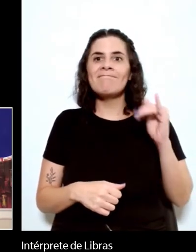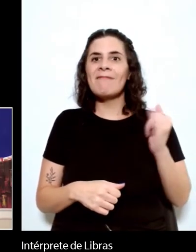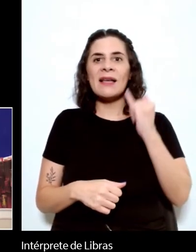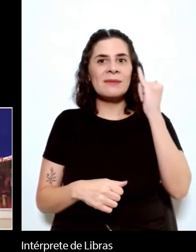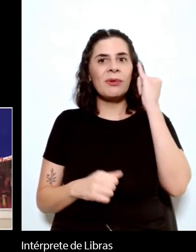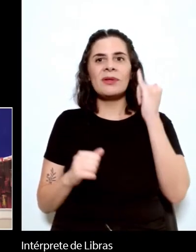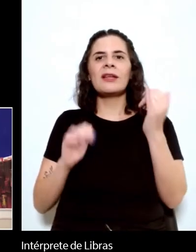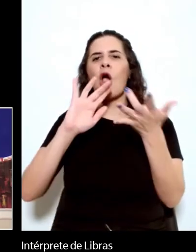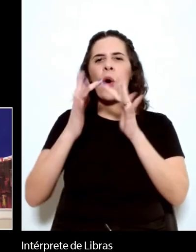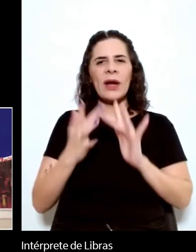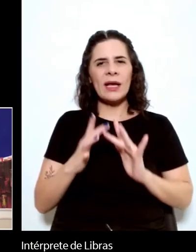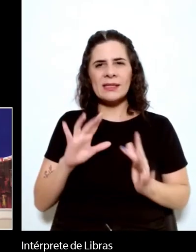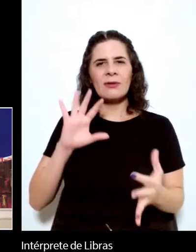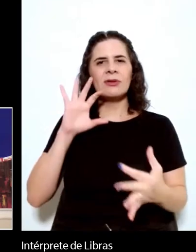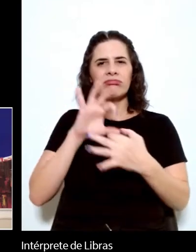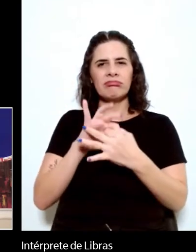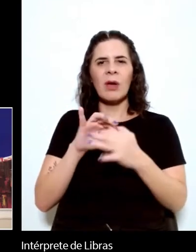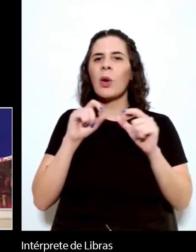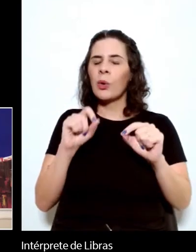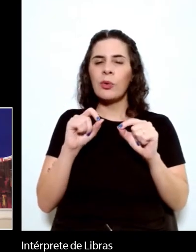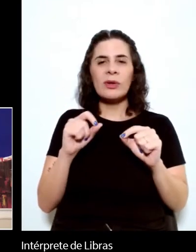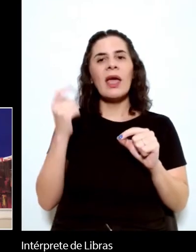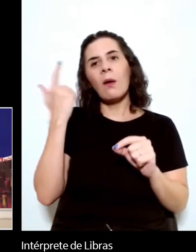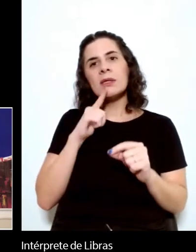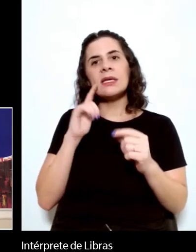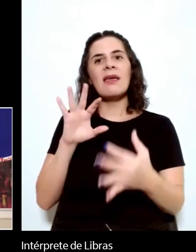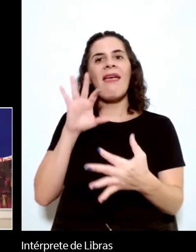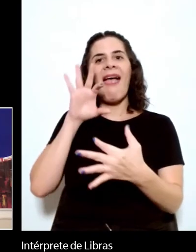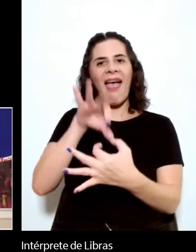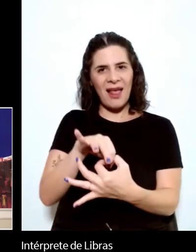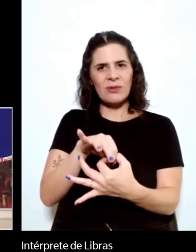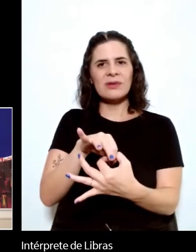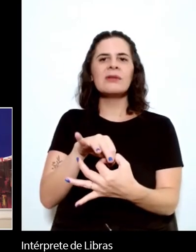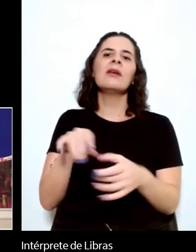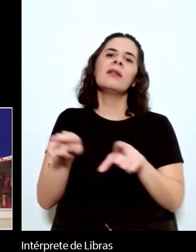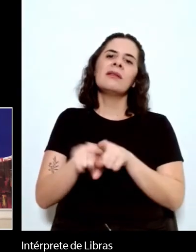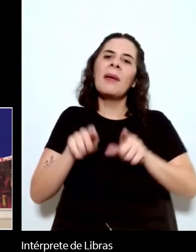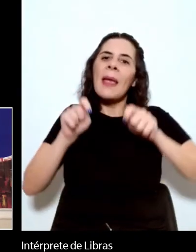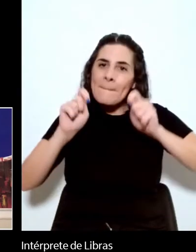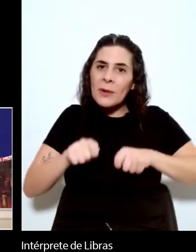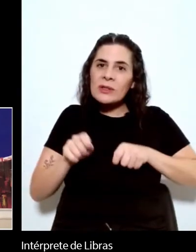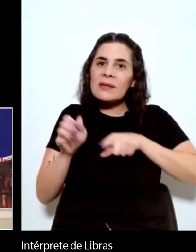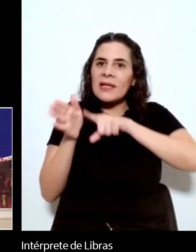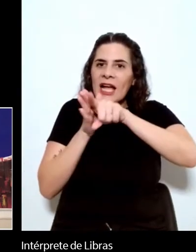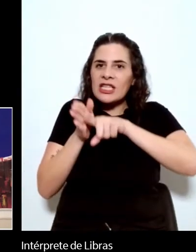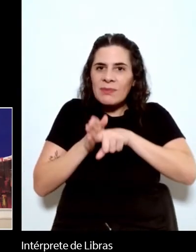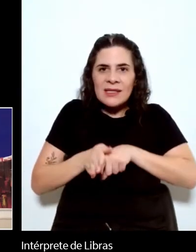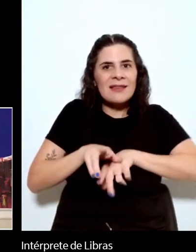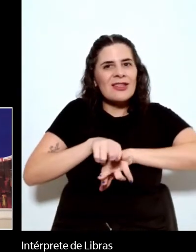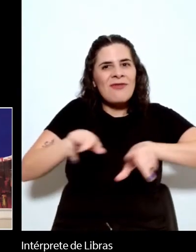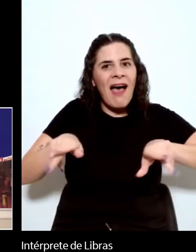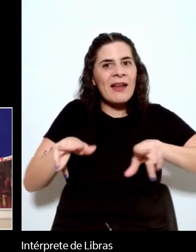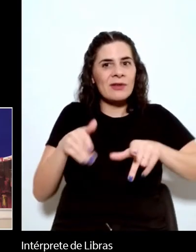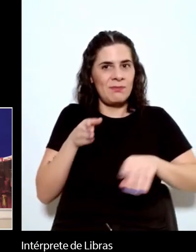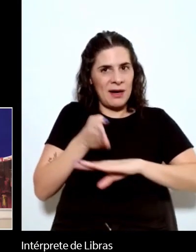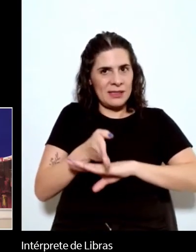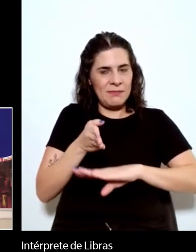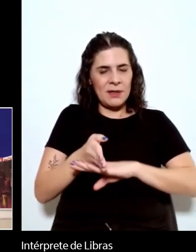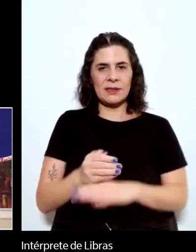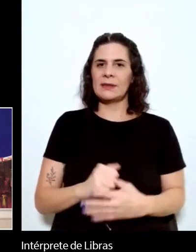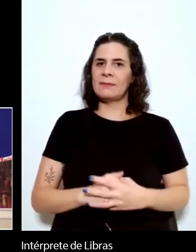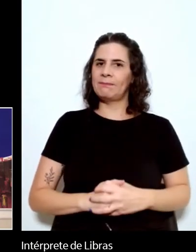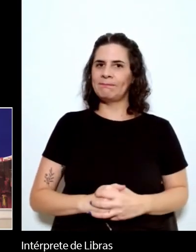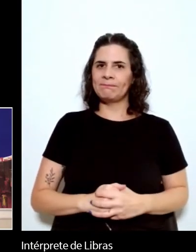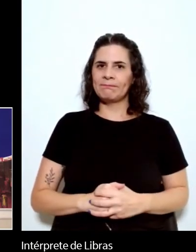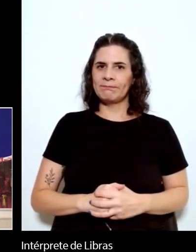Conexões é precisamente estabelecer elos e possibilidades de pesquisa dos participantes, Ana Cláudia, nós teremos